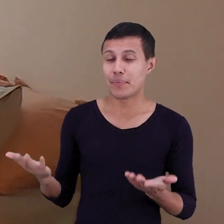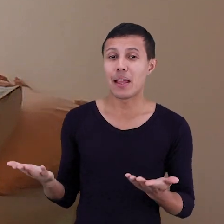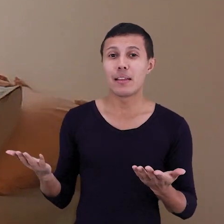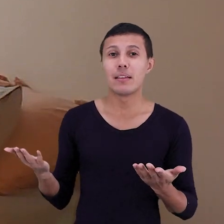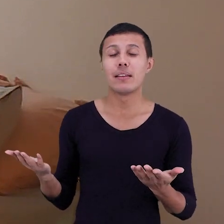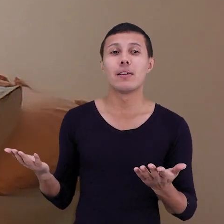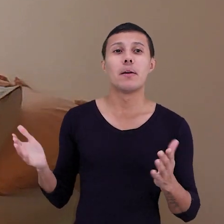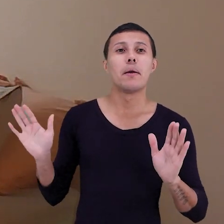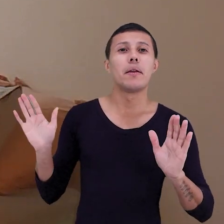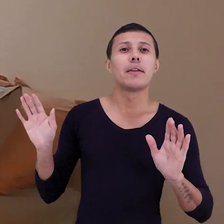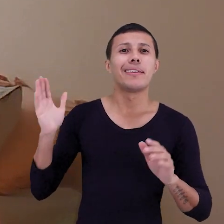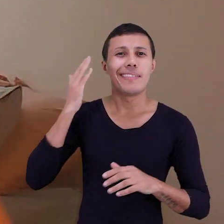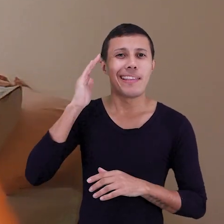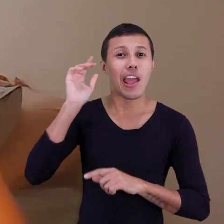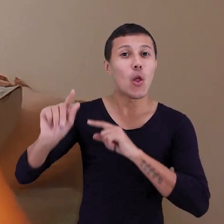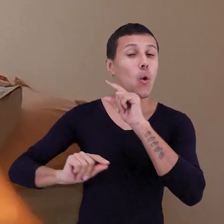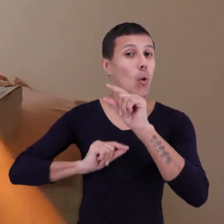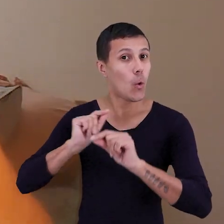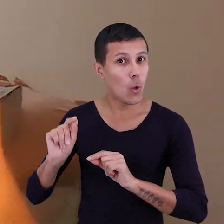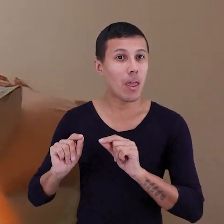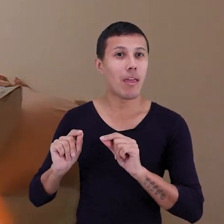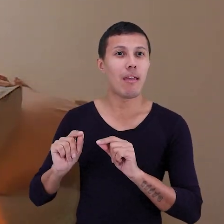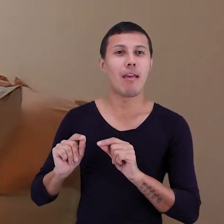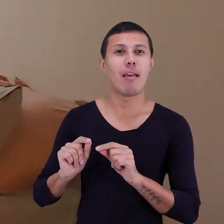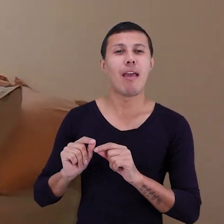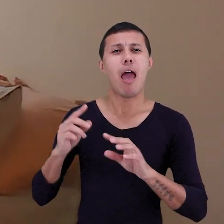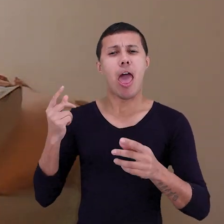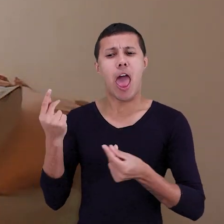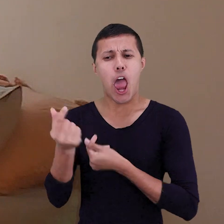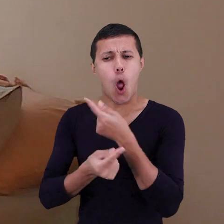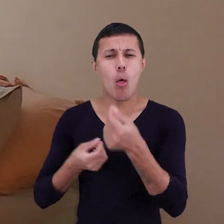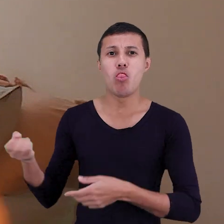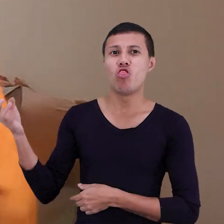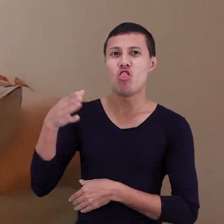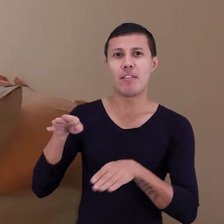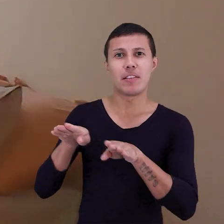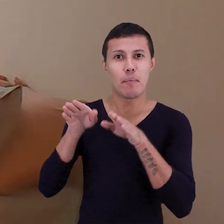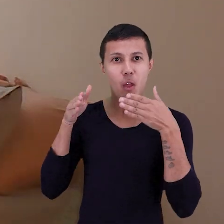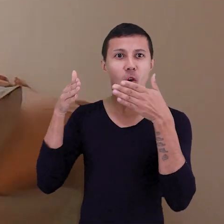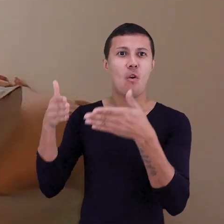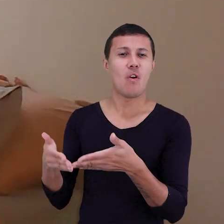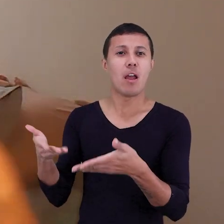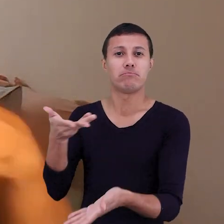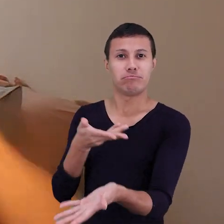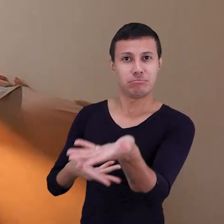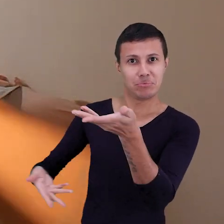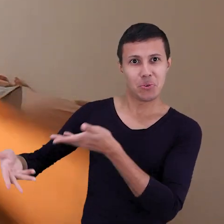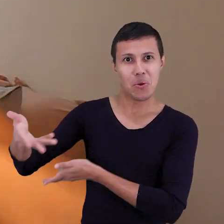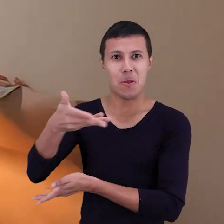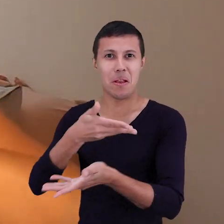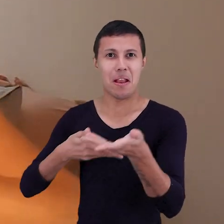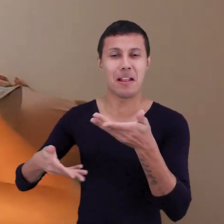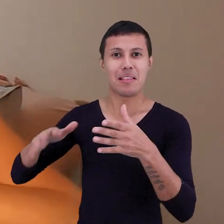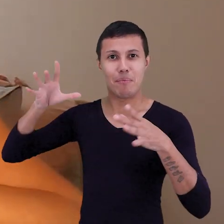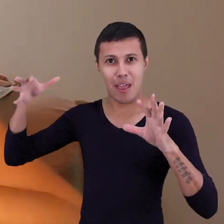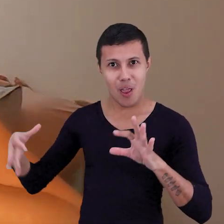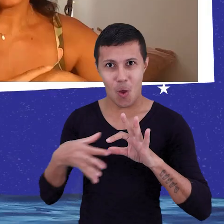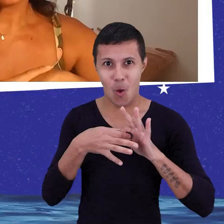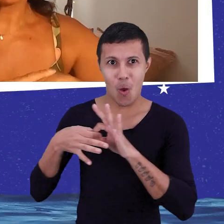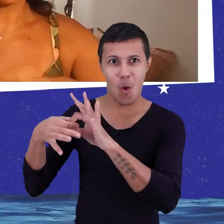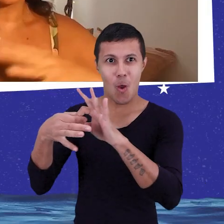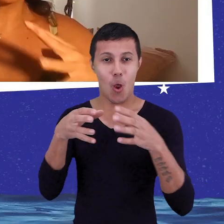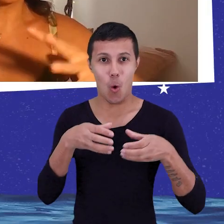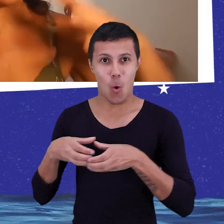mas a gente também entende que a nova economia também é nesse sentido, mais colaborativa e mais integrada em rede.